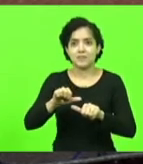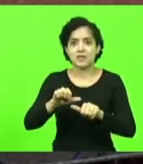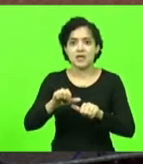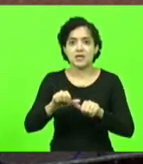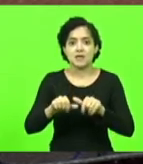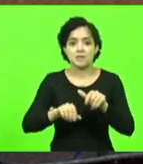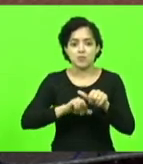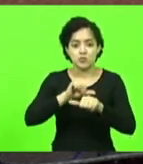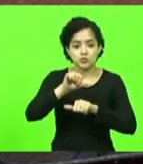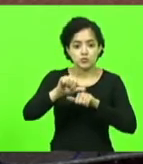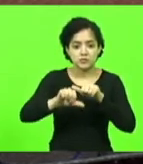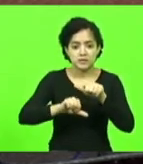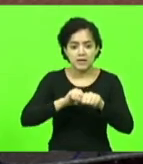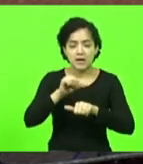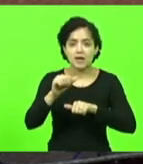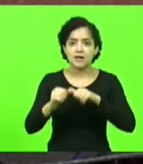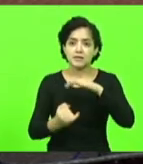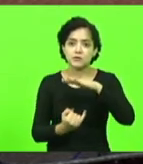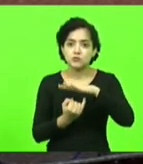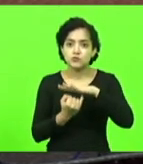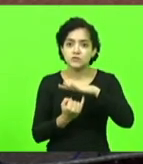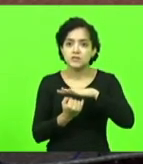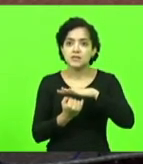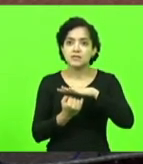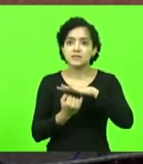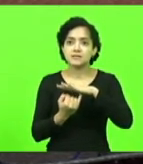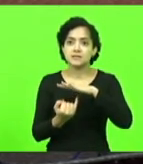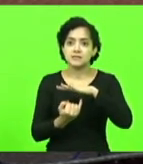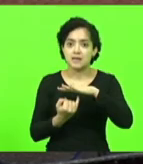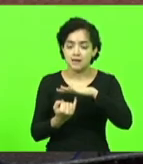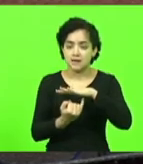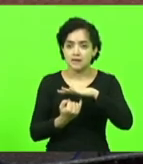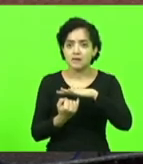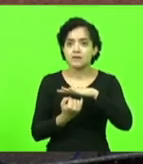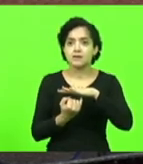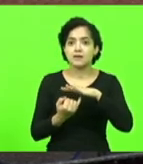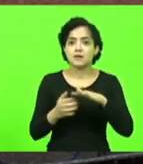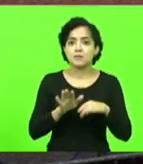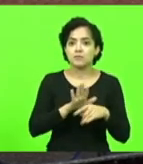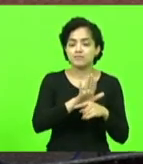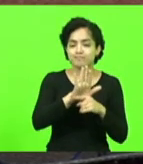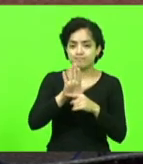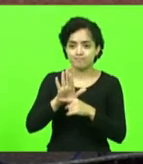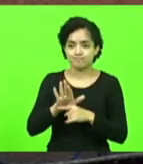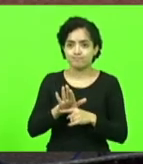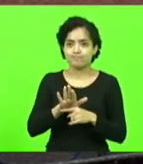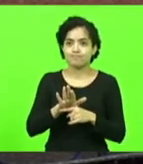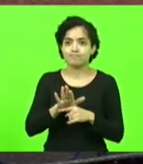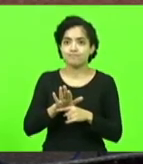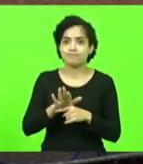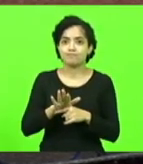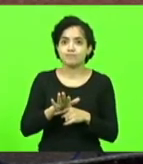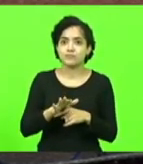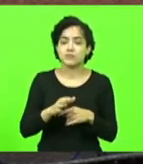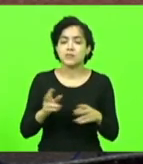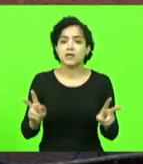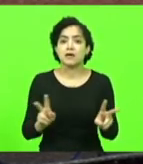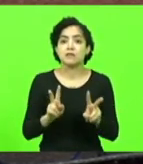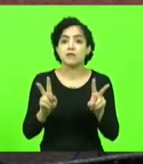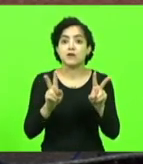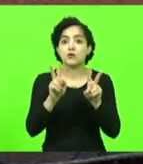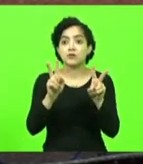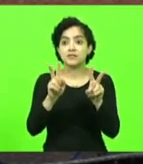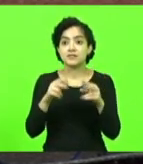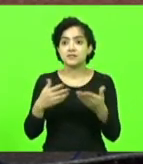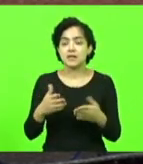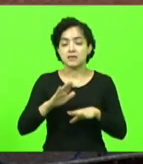-los, industrializá-los para favorecer a agregação de valores da